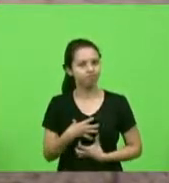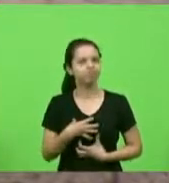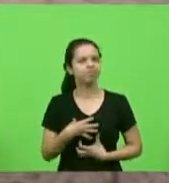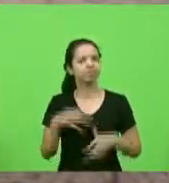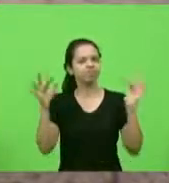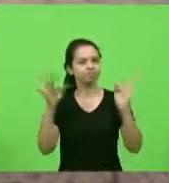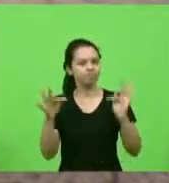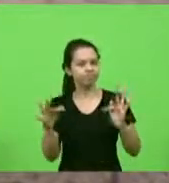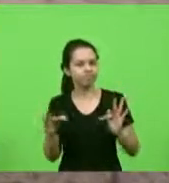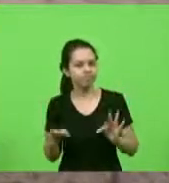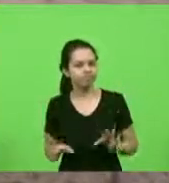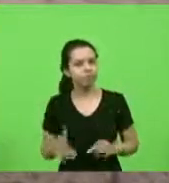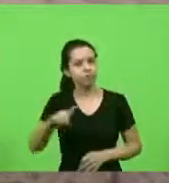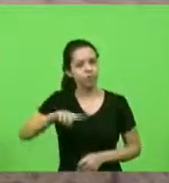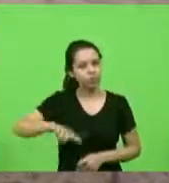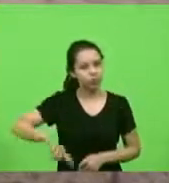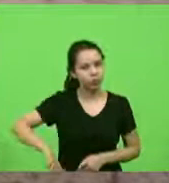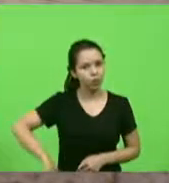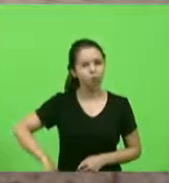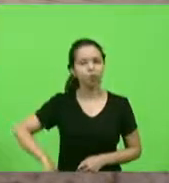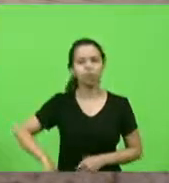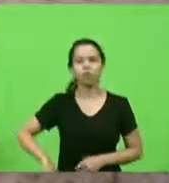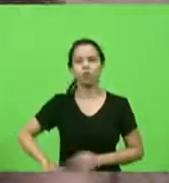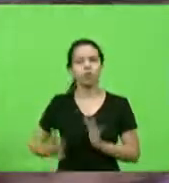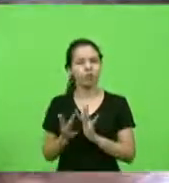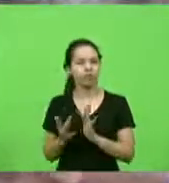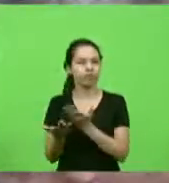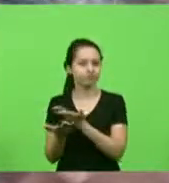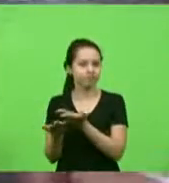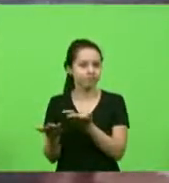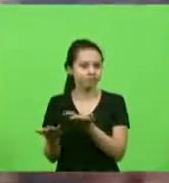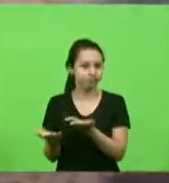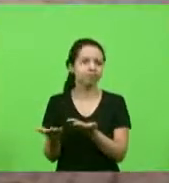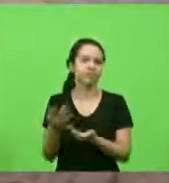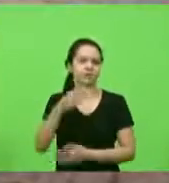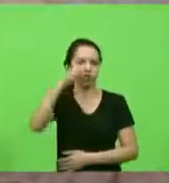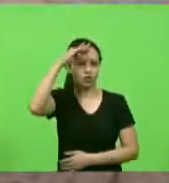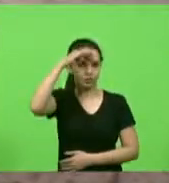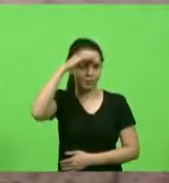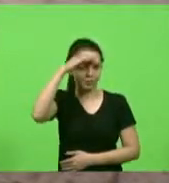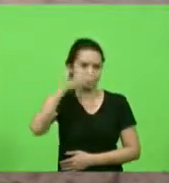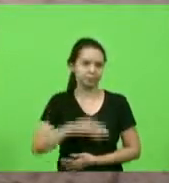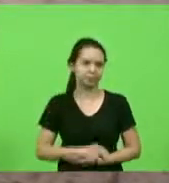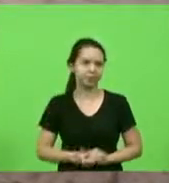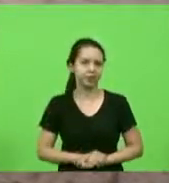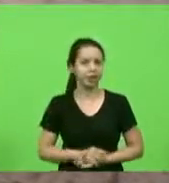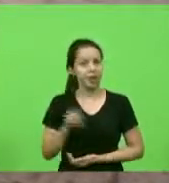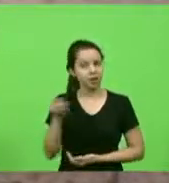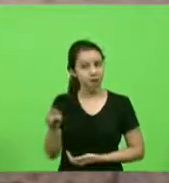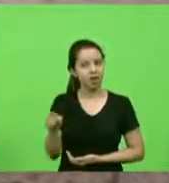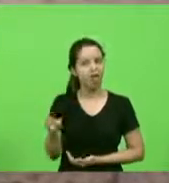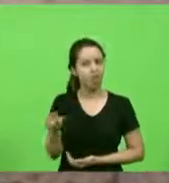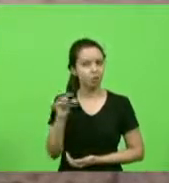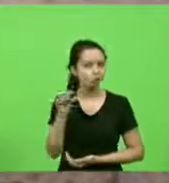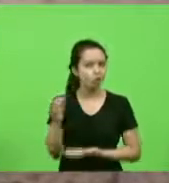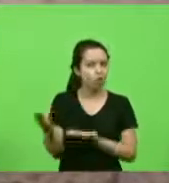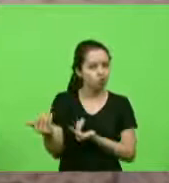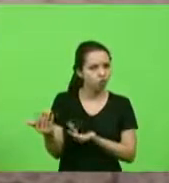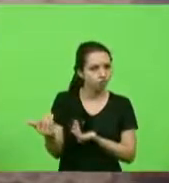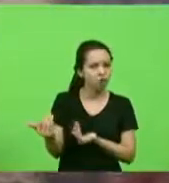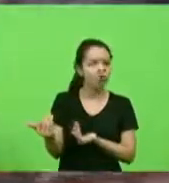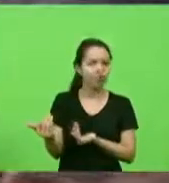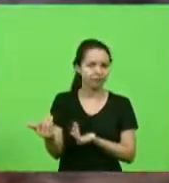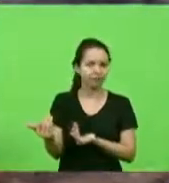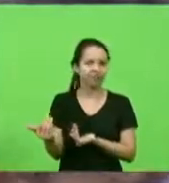conviver mais uma vez com o deputado Jean no Parlamento. O deputado Jean é um pouquinho mais novo do que eu, mas nós